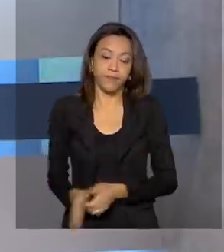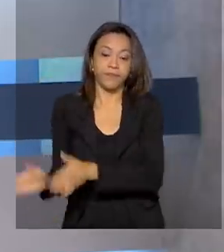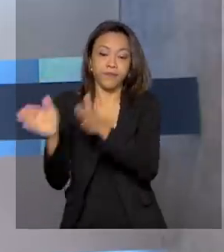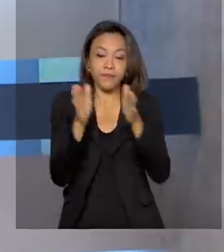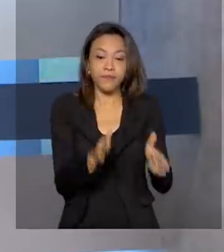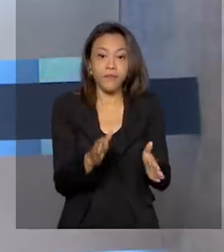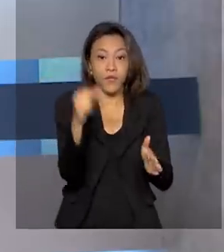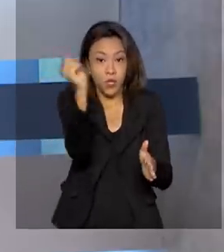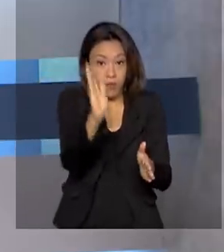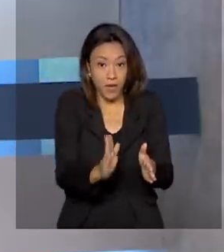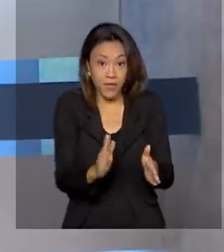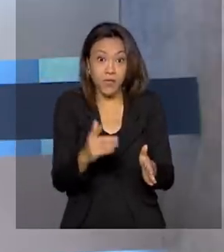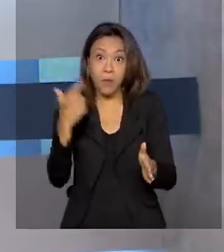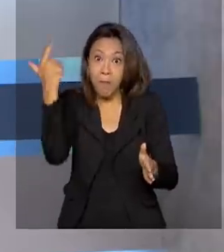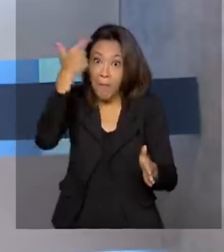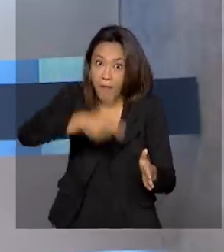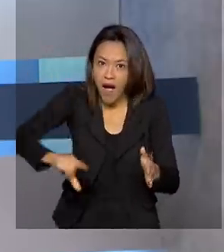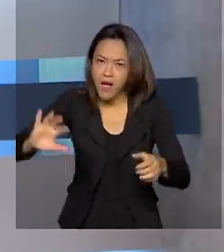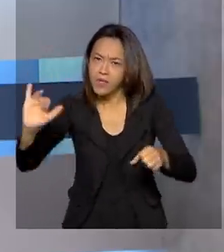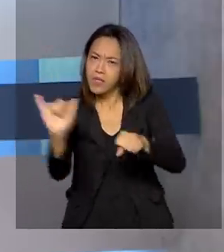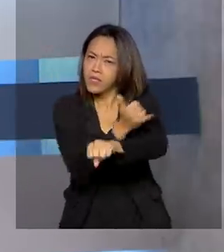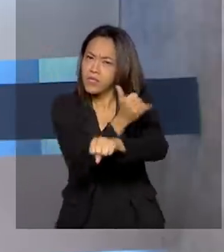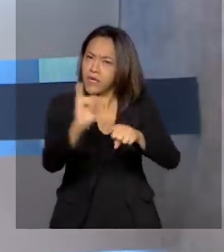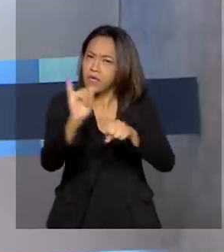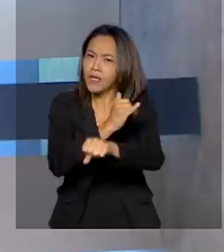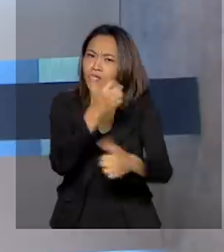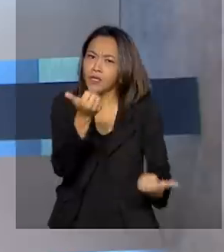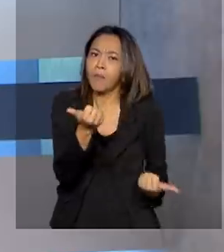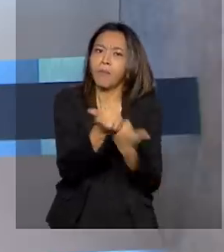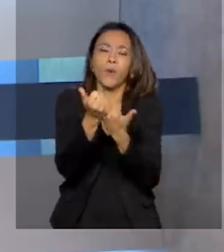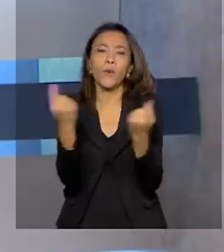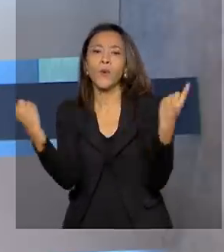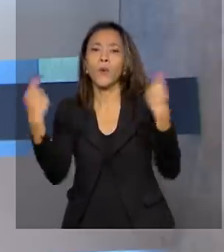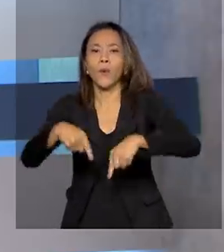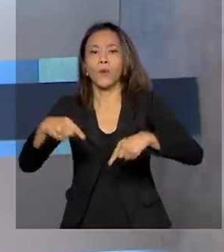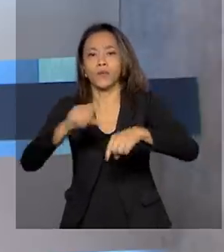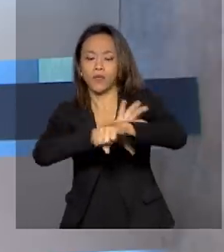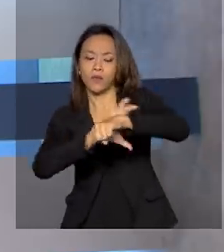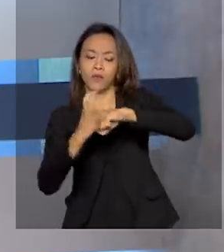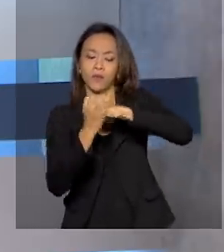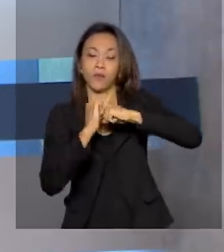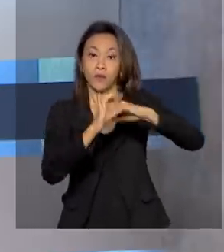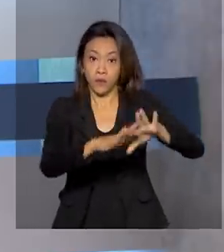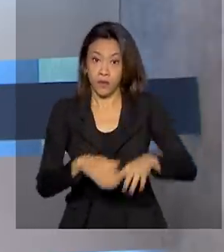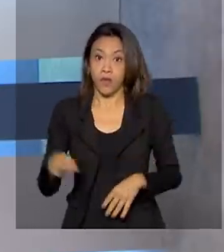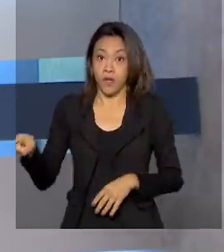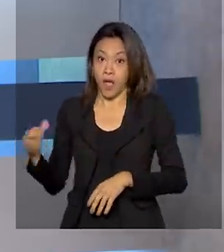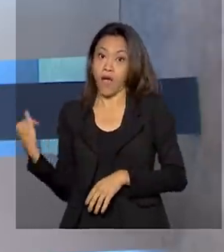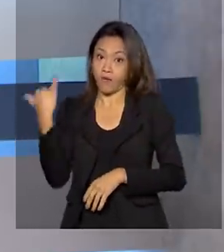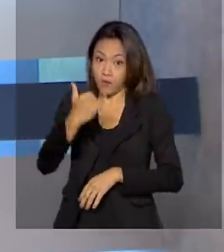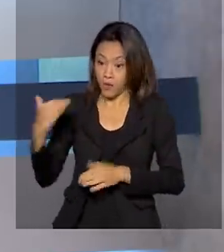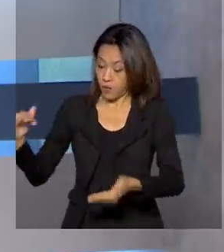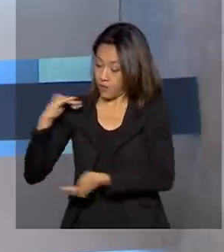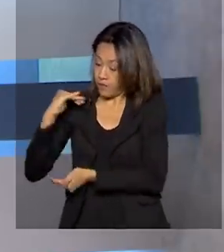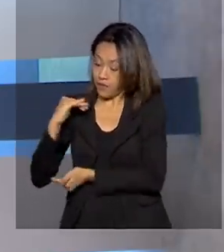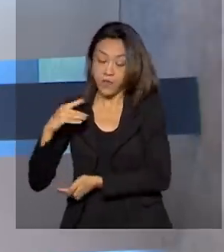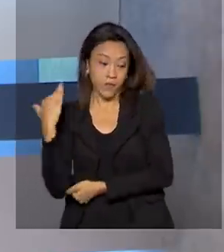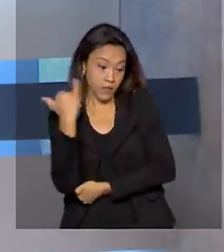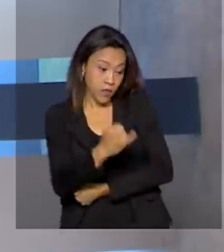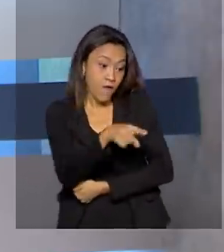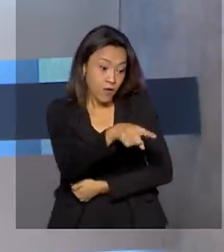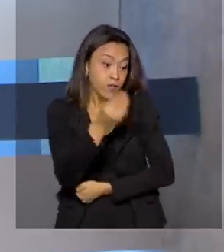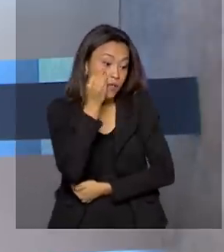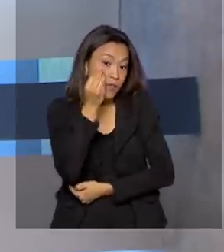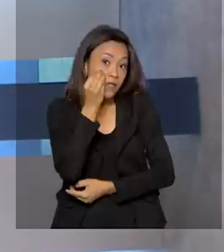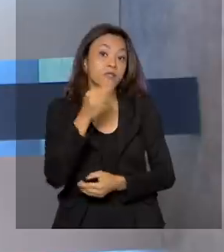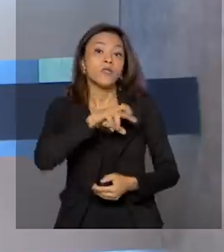perto de ter mais uma arma contra o coronavírus. A Anvisa autorizou que o Instituto Butantan teste um soro para prevenir